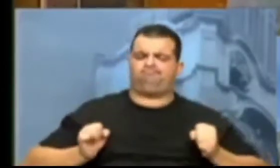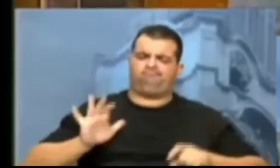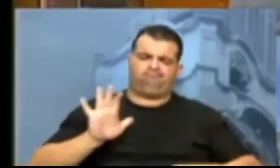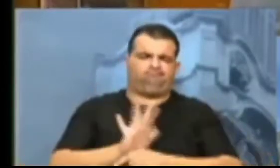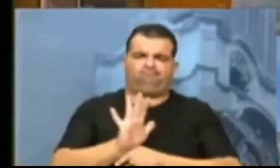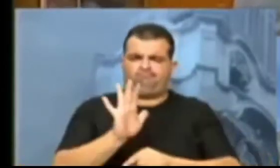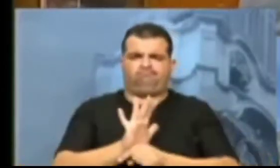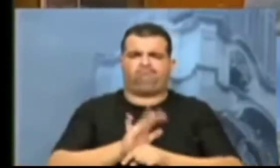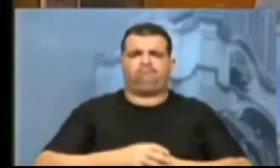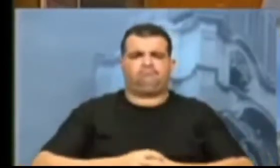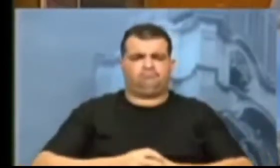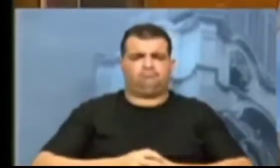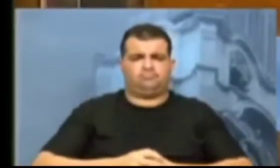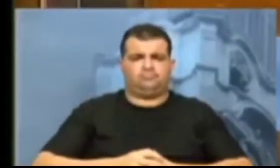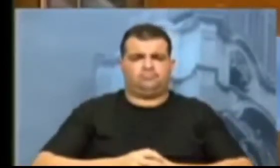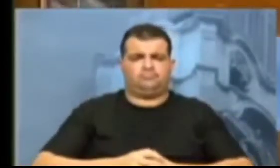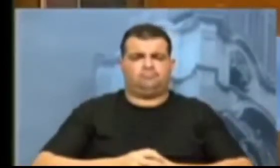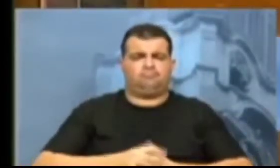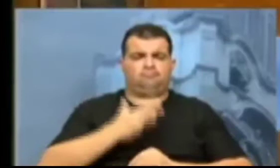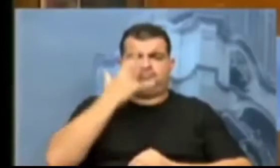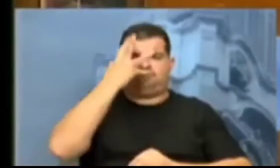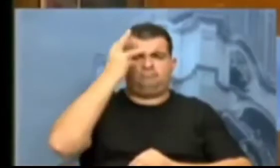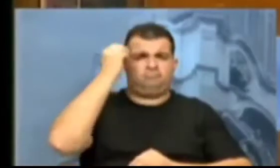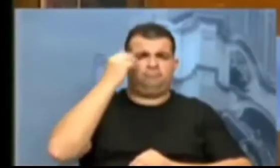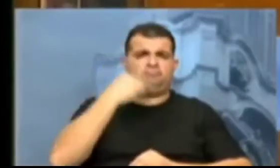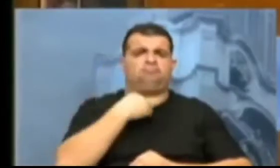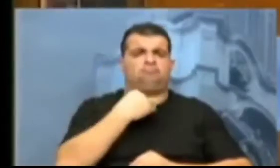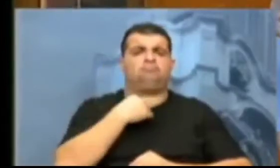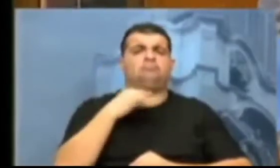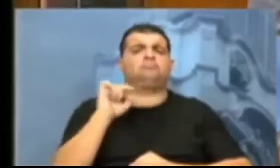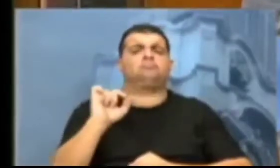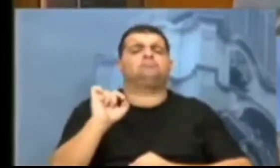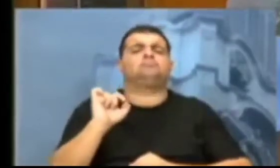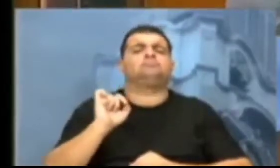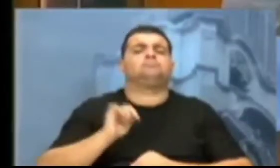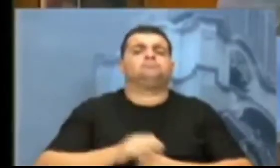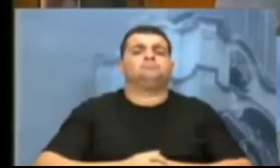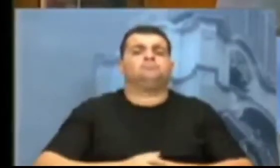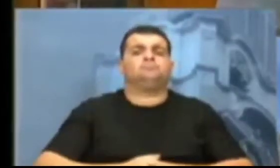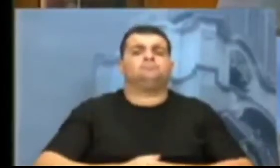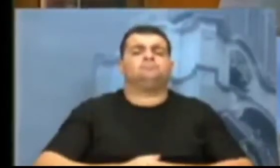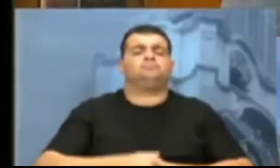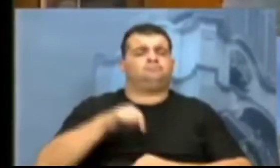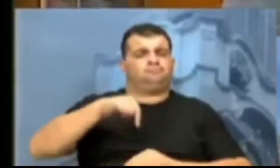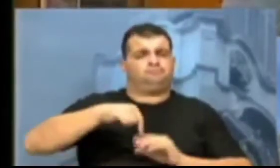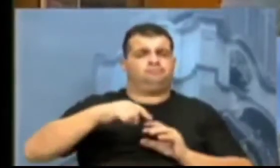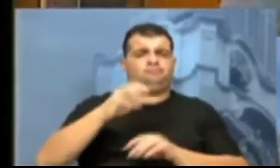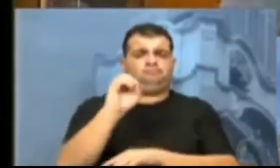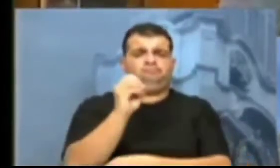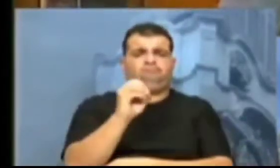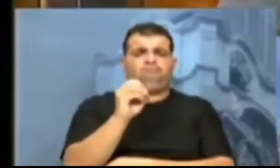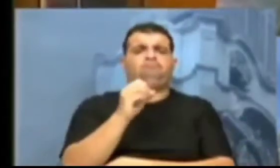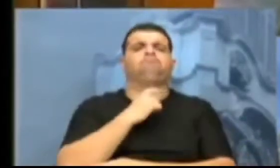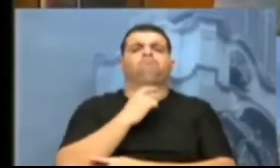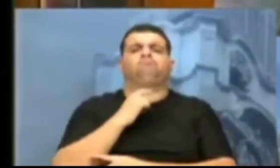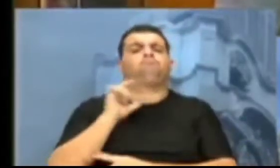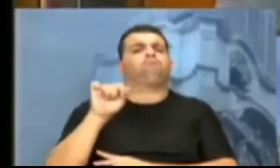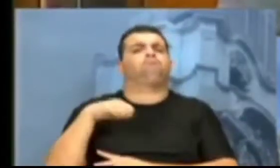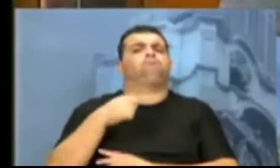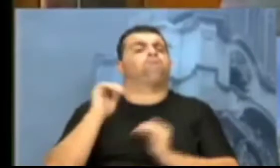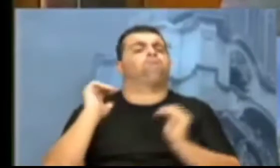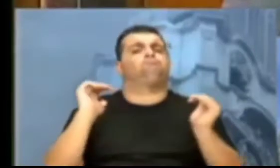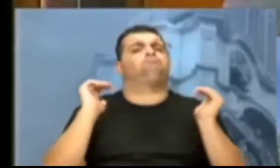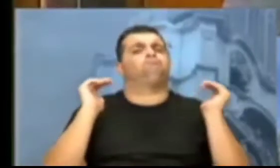Não podemos esquecer que temos nessa capital o símbolo máximo,